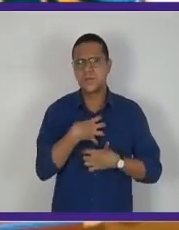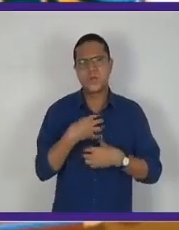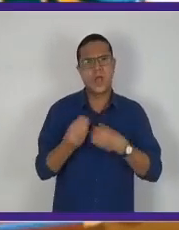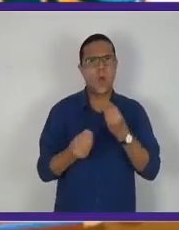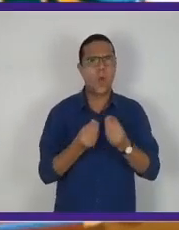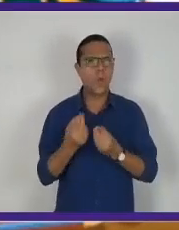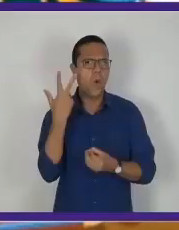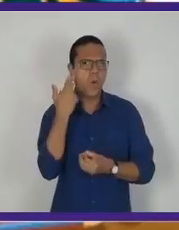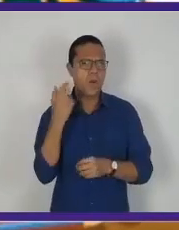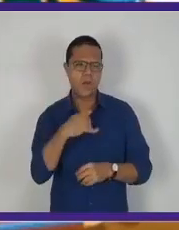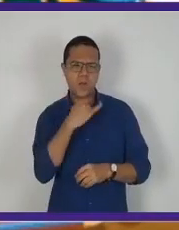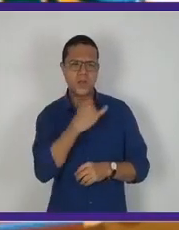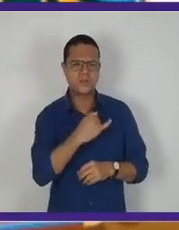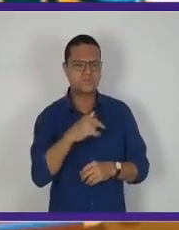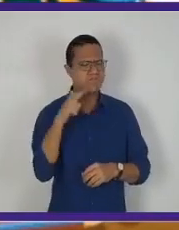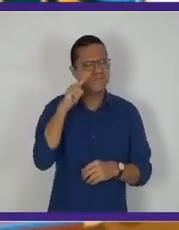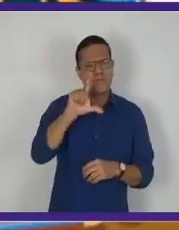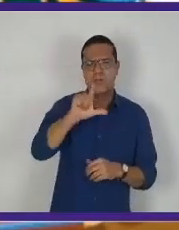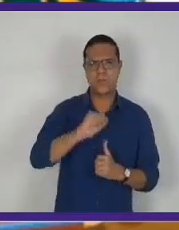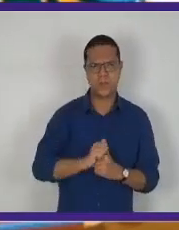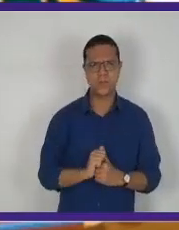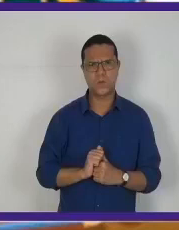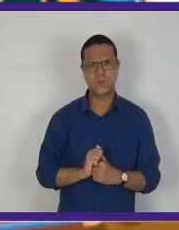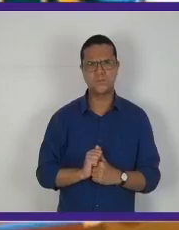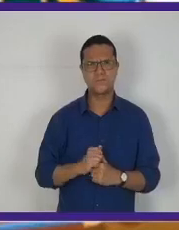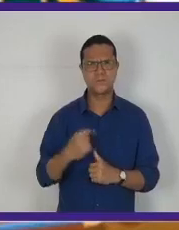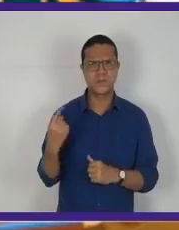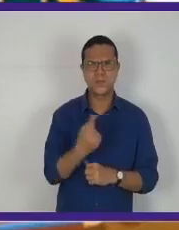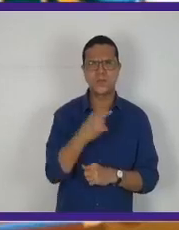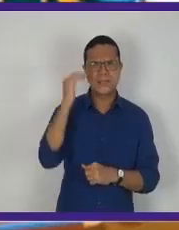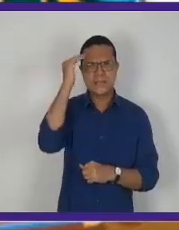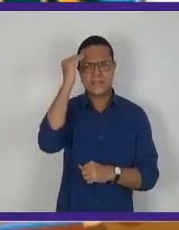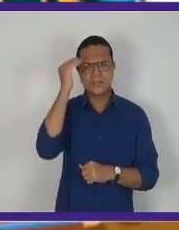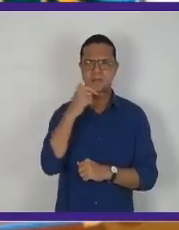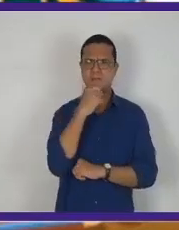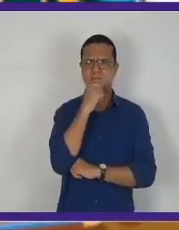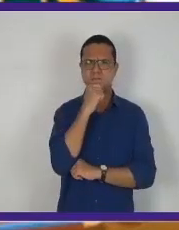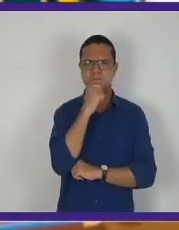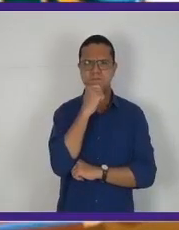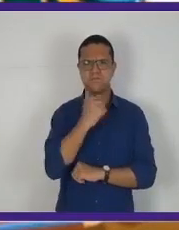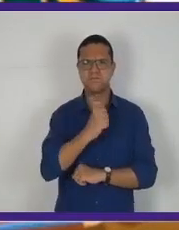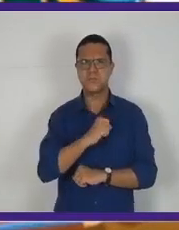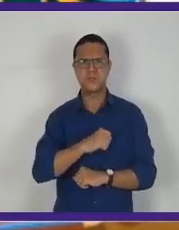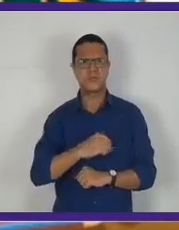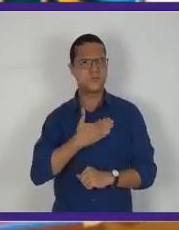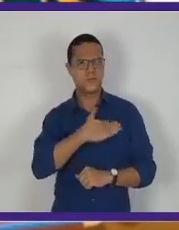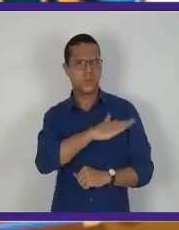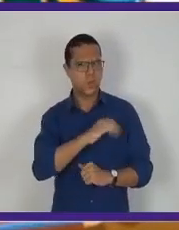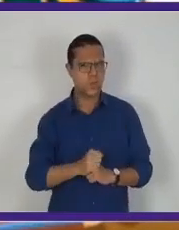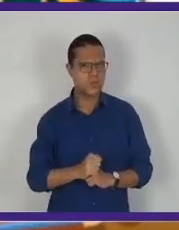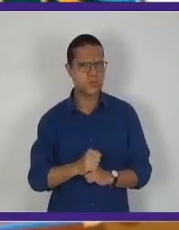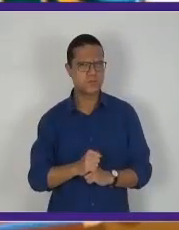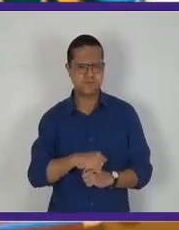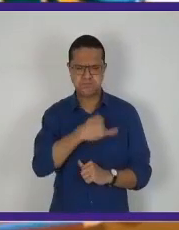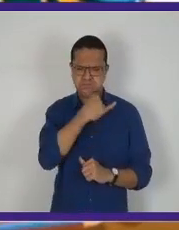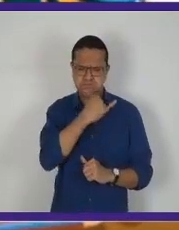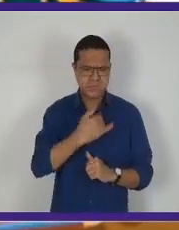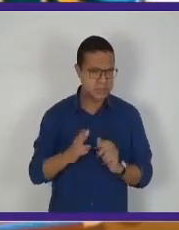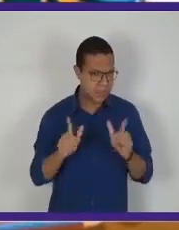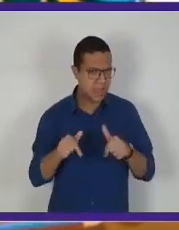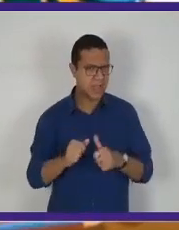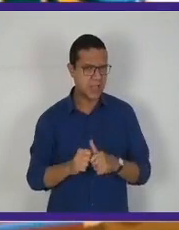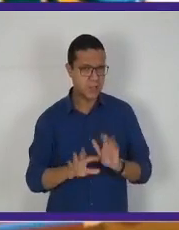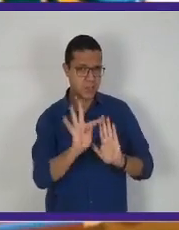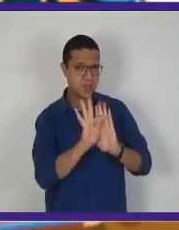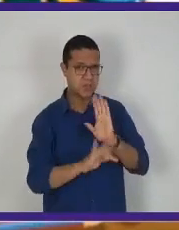quando a gente diz, eu não aguento, dá a entender que você está chateado. Mas será que aí no